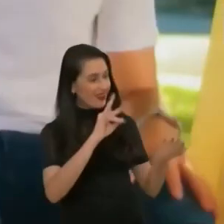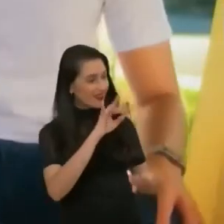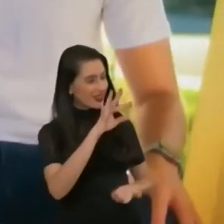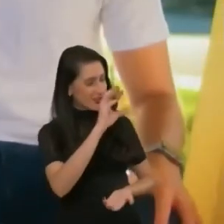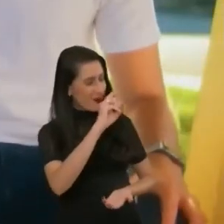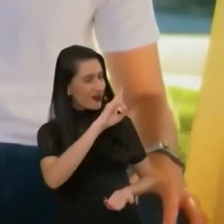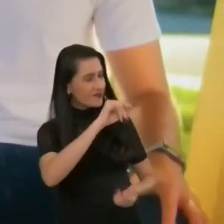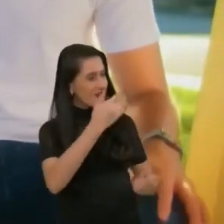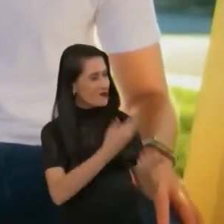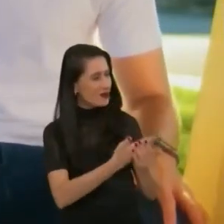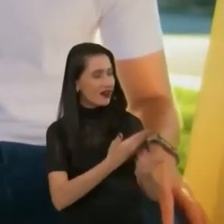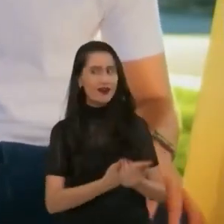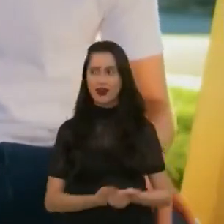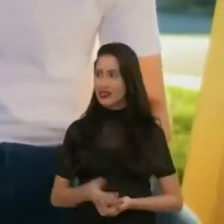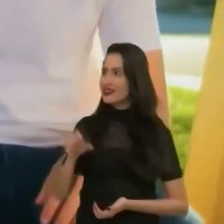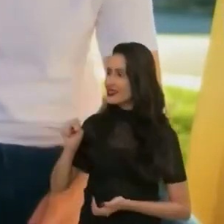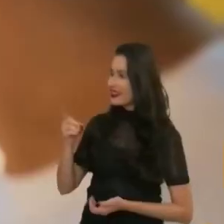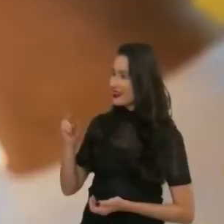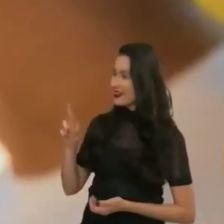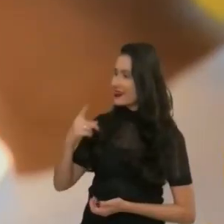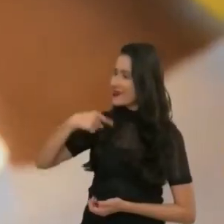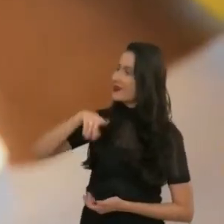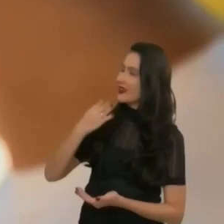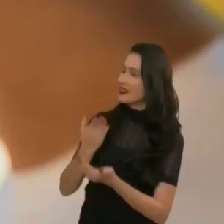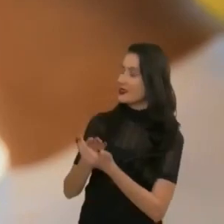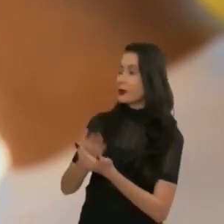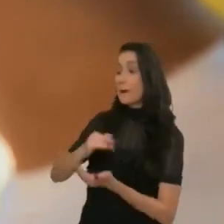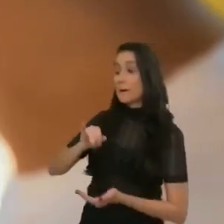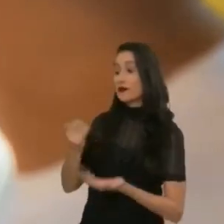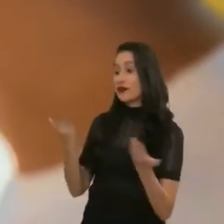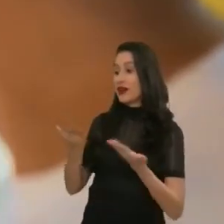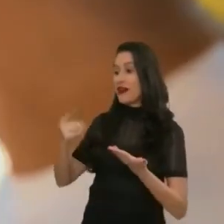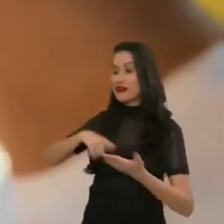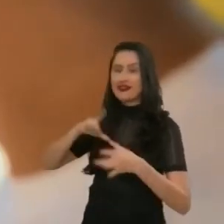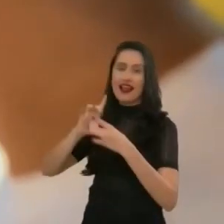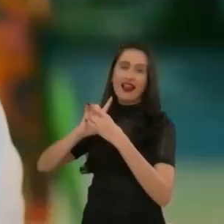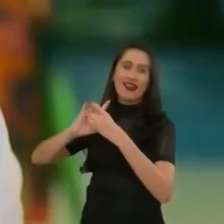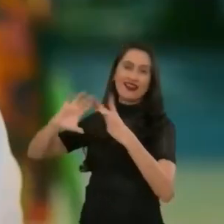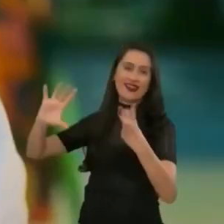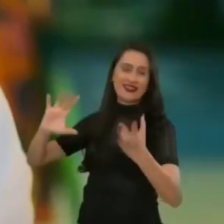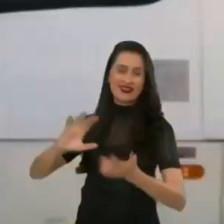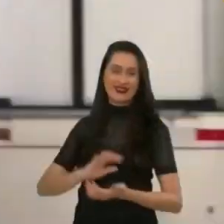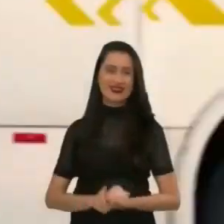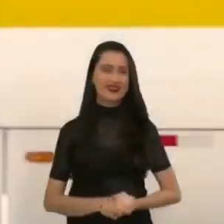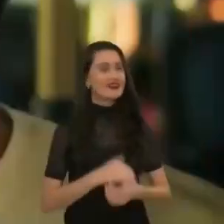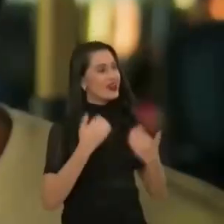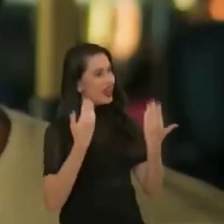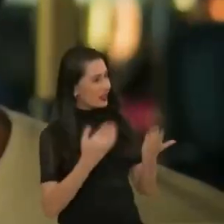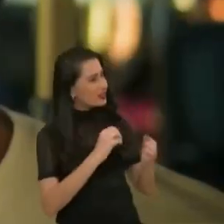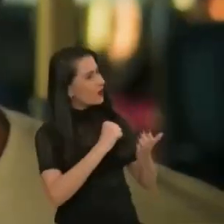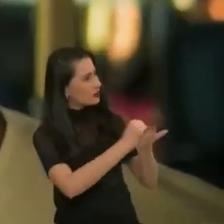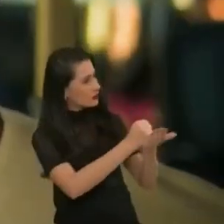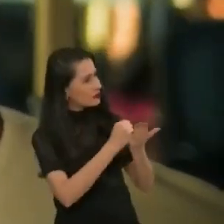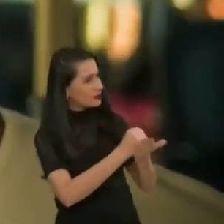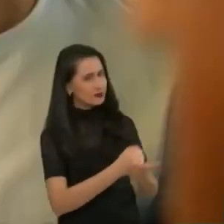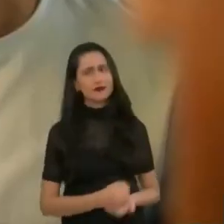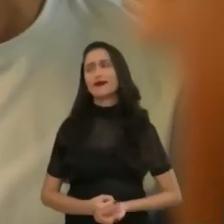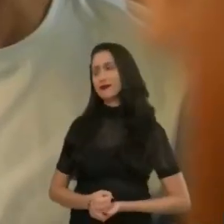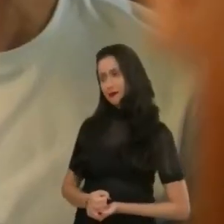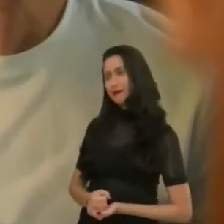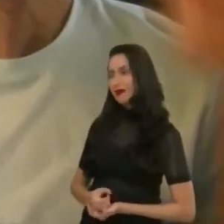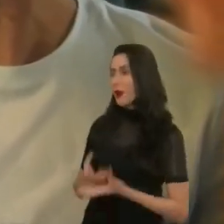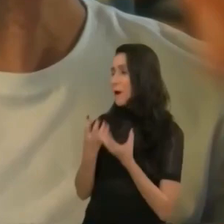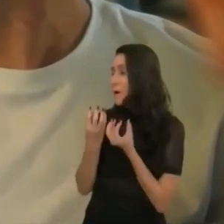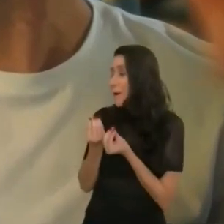E aí, Vitória, tá indo pra aula? E aí, doutor? Tô indo estudar. Aproveitar, né? Agora com o passe livre com a massa. Então o passe livre tem te